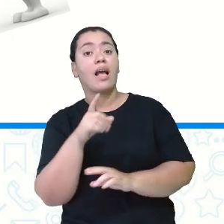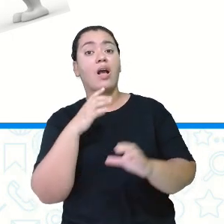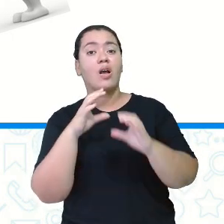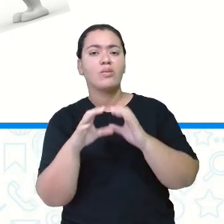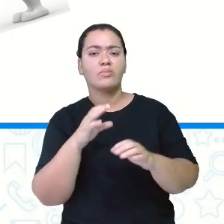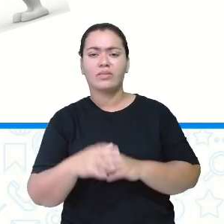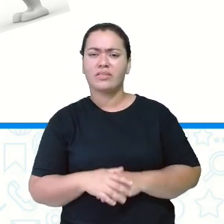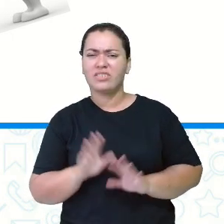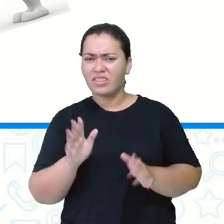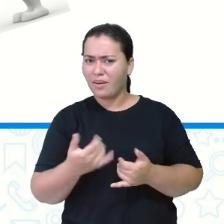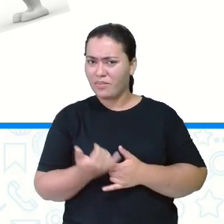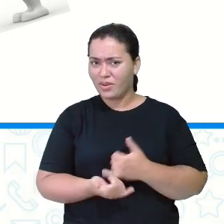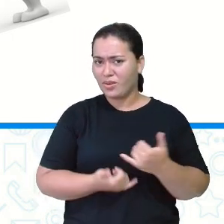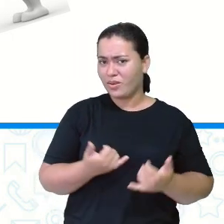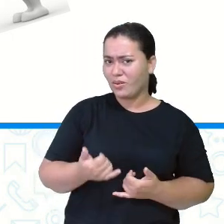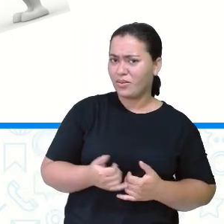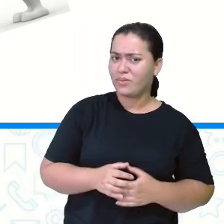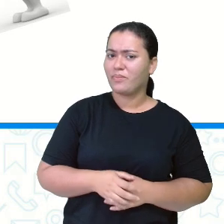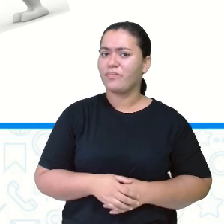já brincou disso, professora Esté?